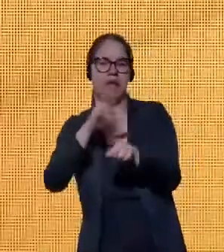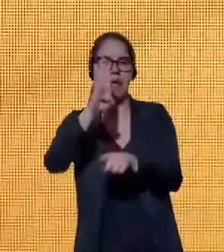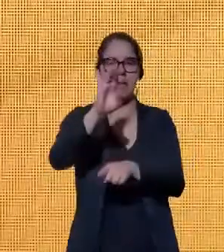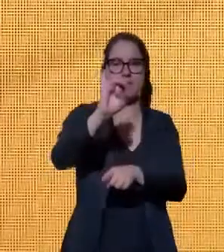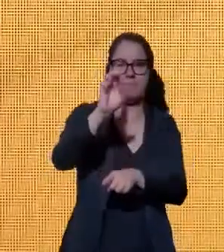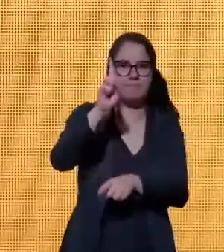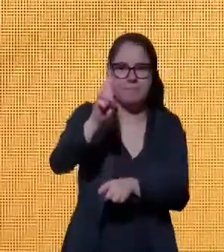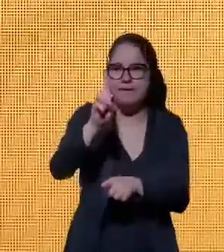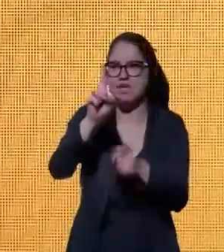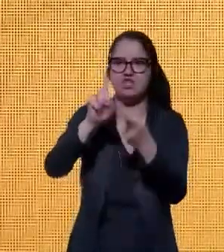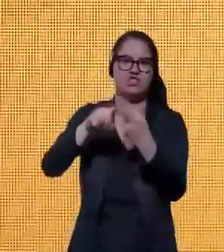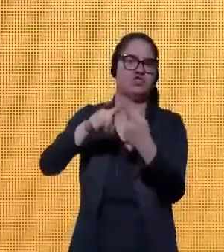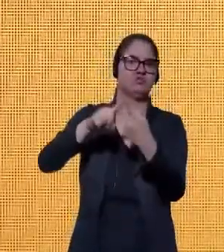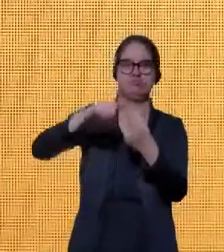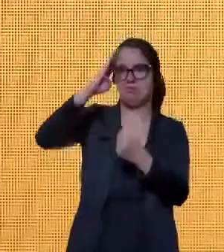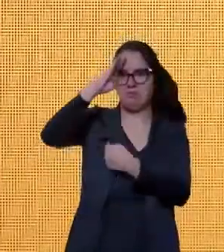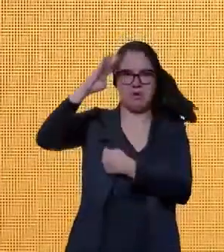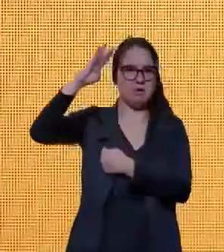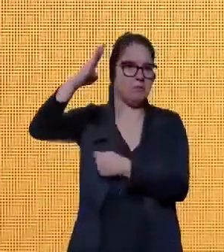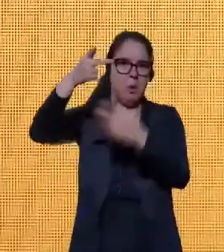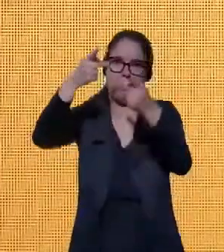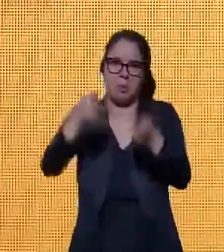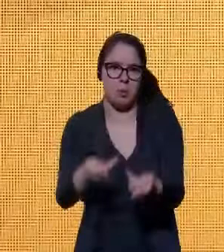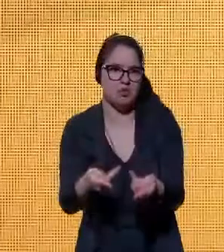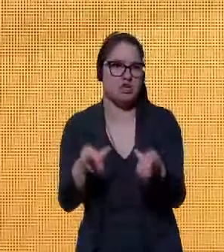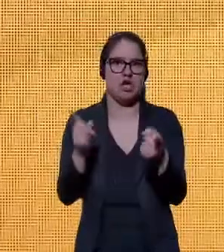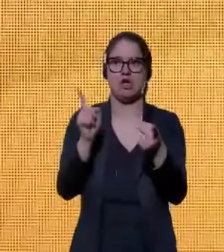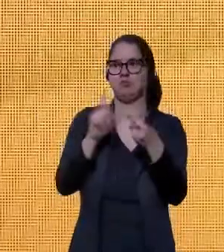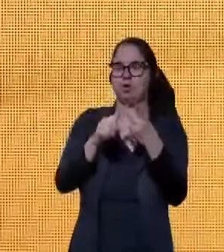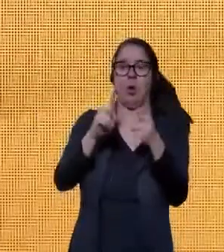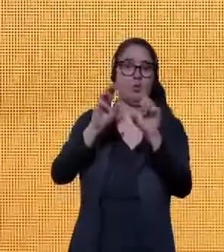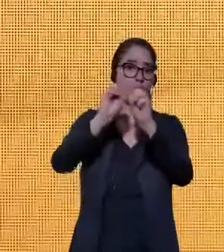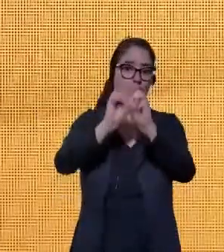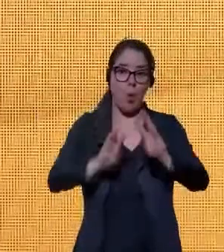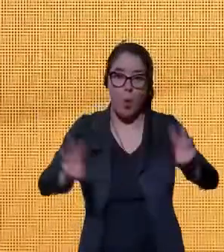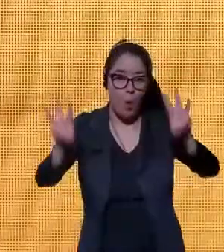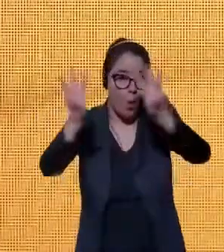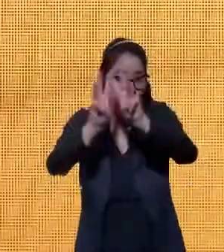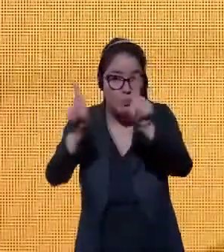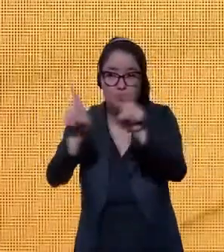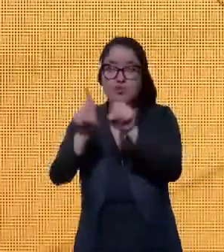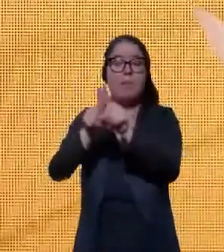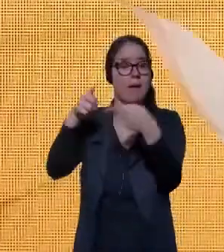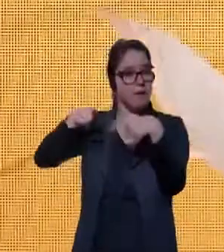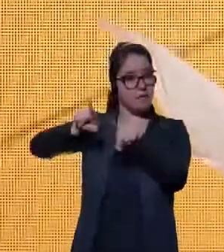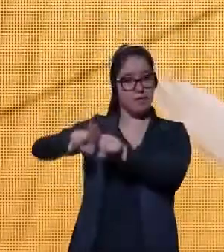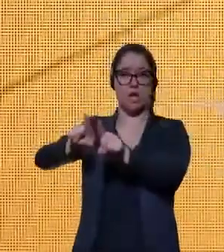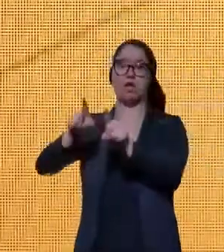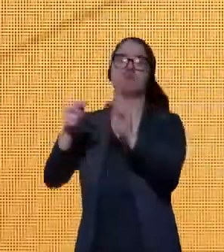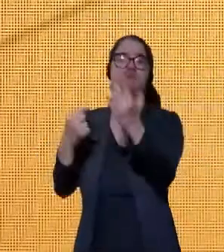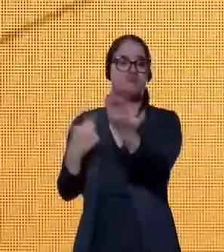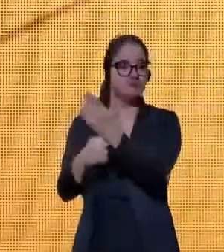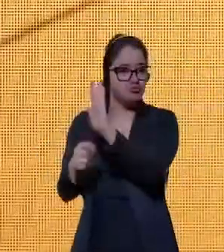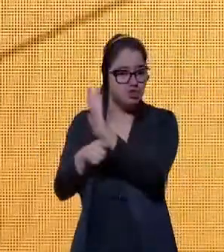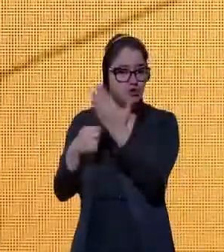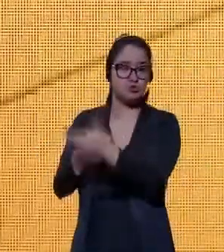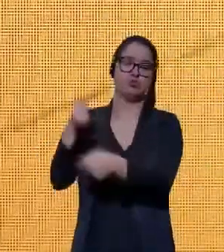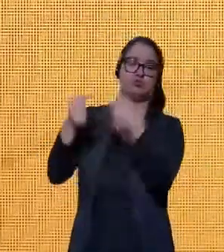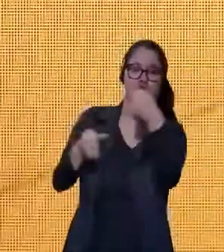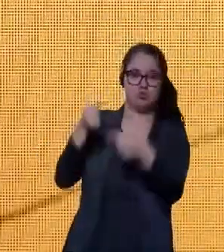teve um papel fundamental para esse projeto, o Sistema ONU, que contribuiu imensamente para as discussões.